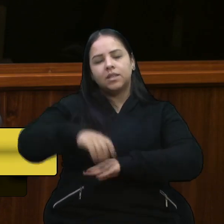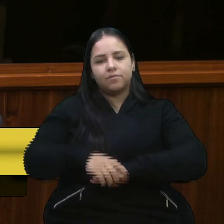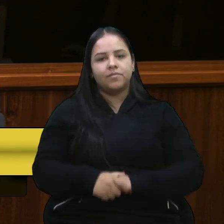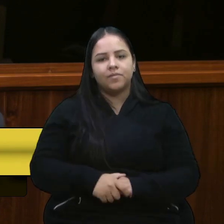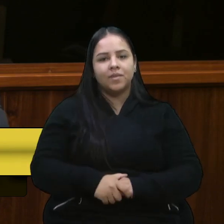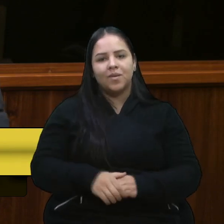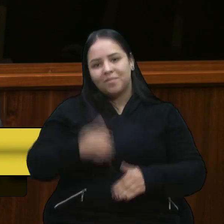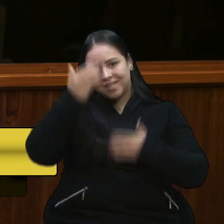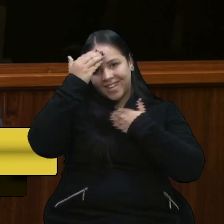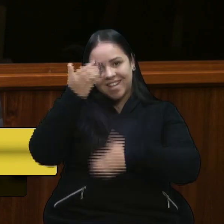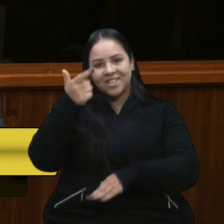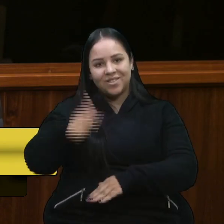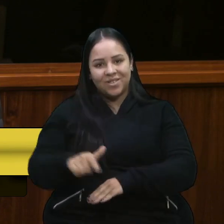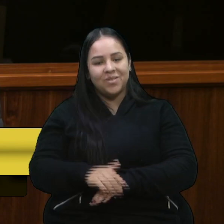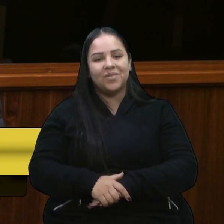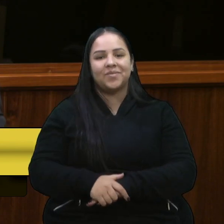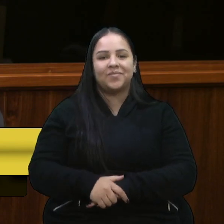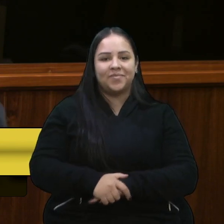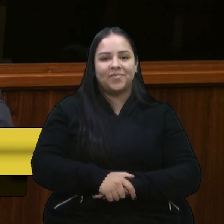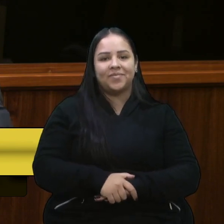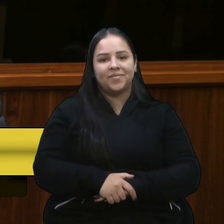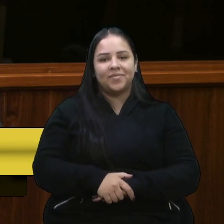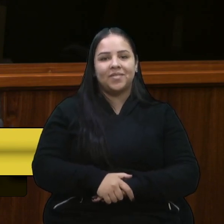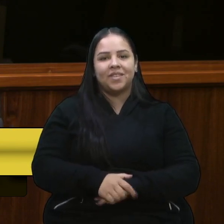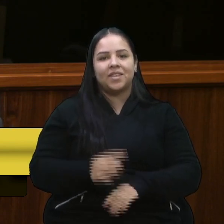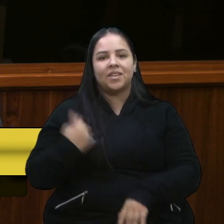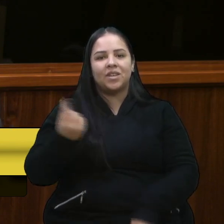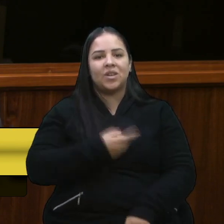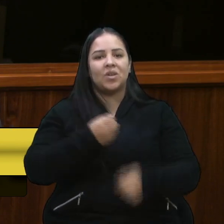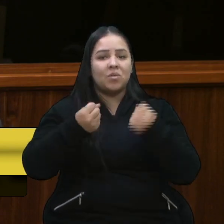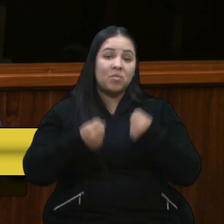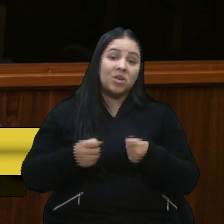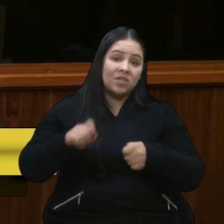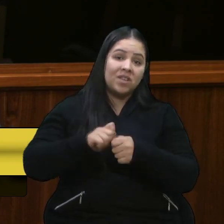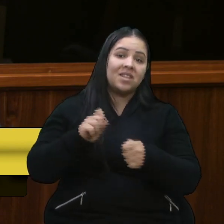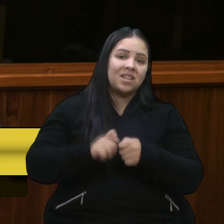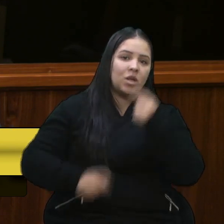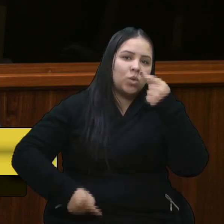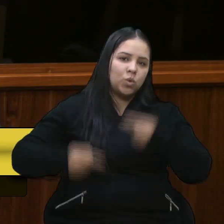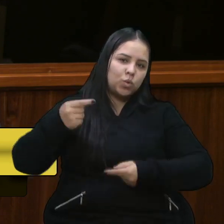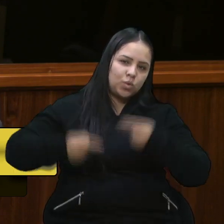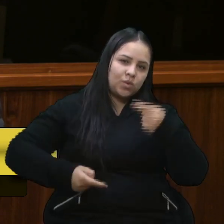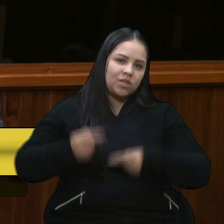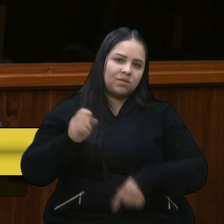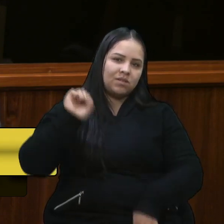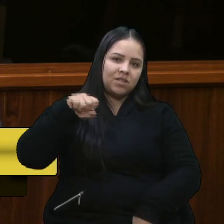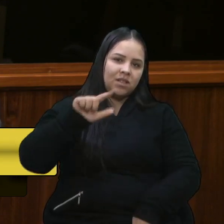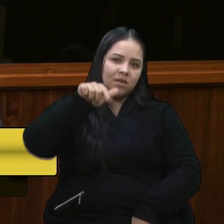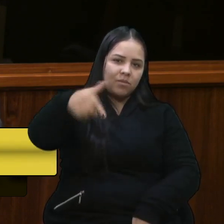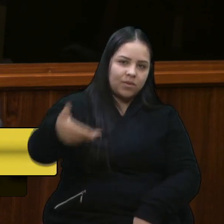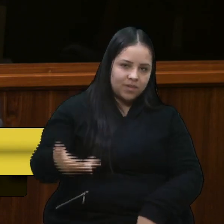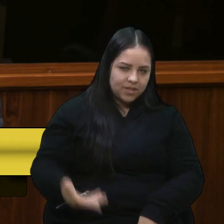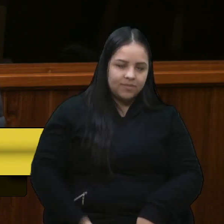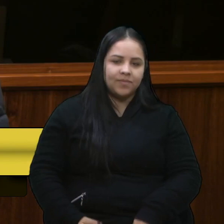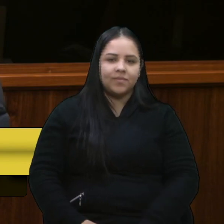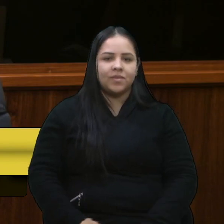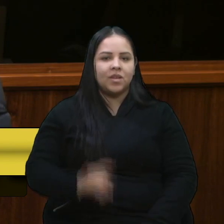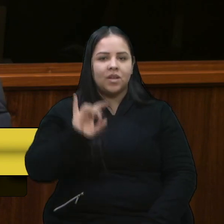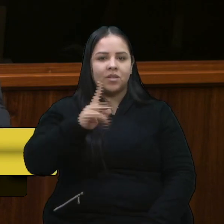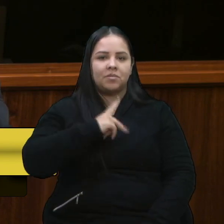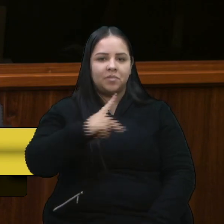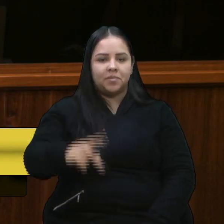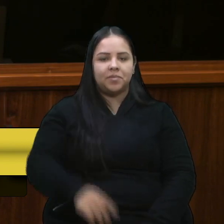uma vez, estava respondendo. Então, para que a gente possa fazer essa discussão em breve aqui na casa. É isso, presidente.